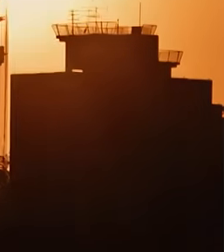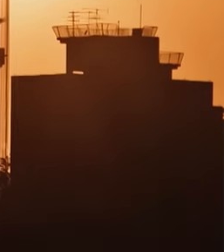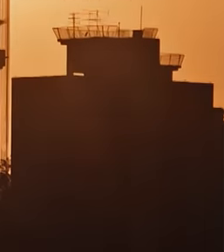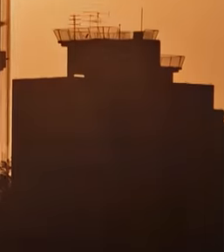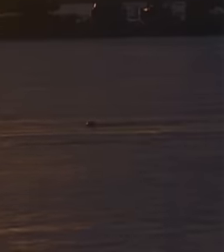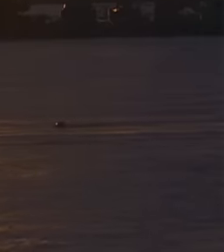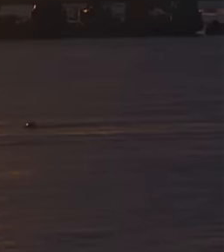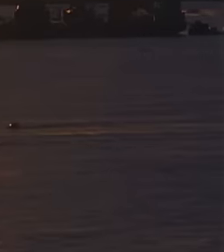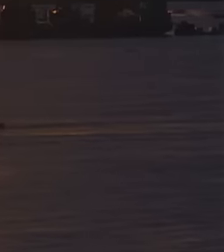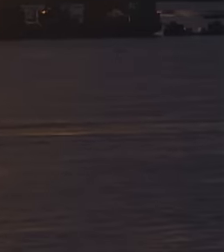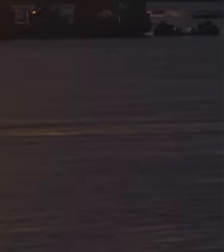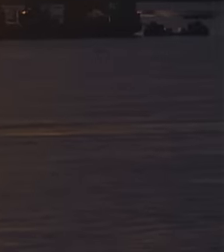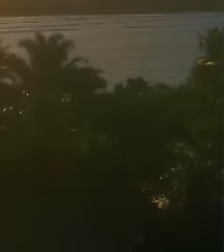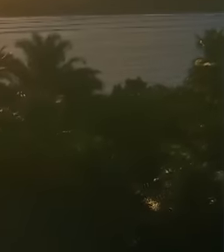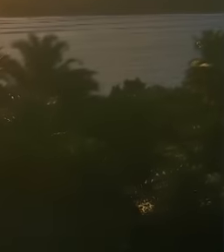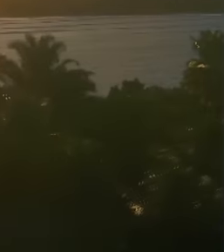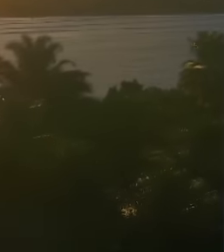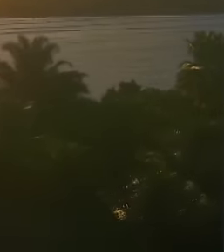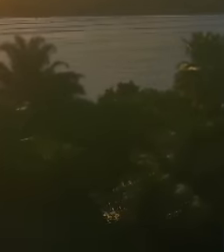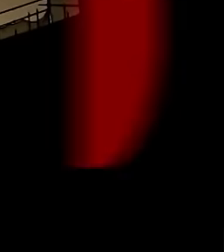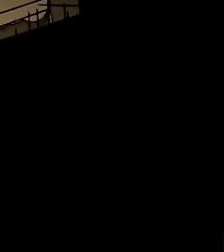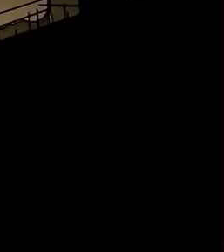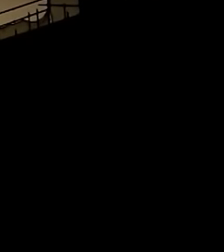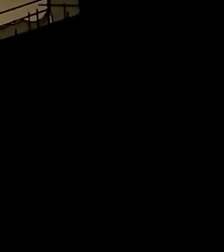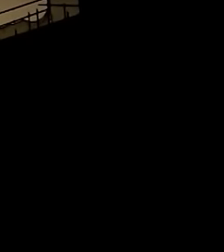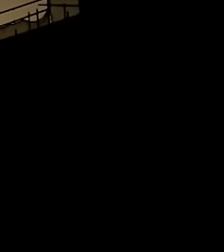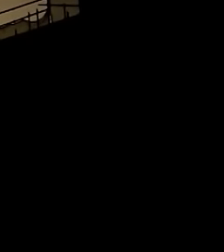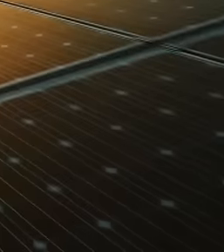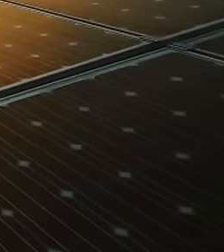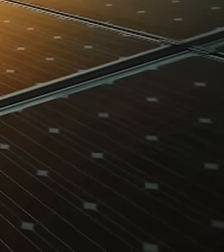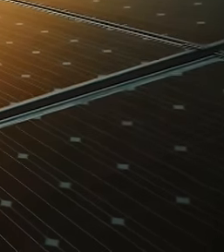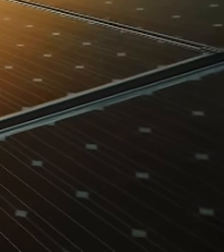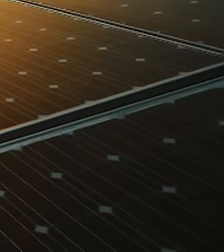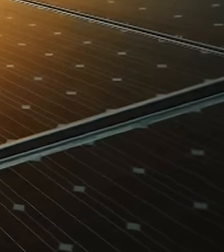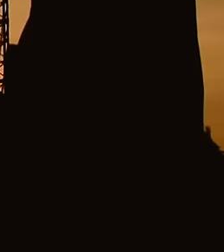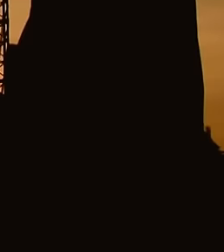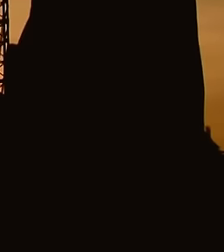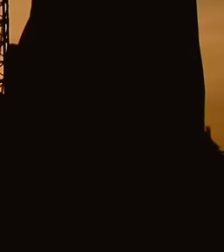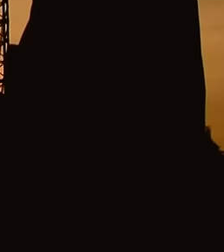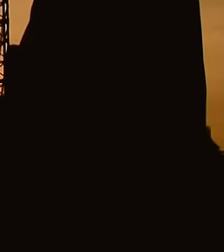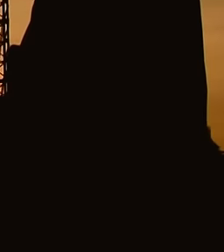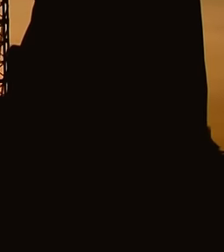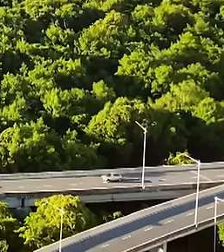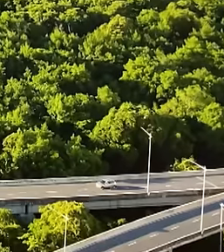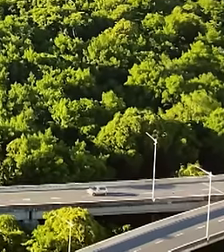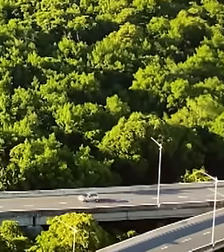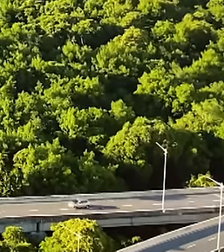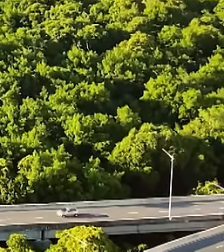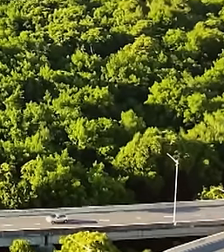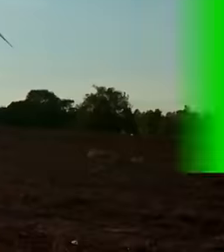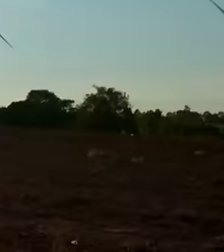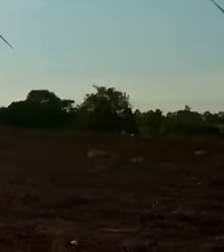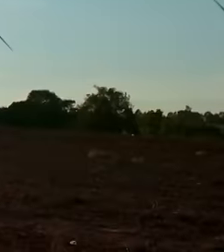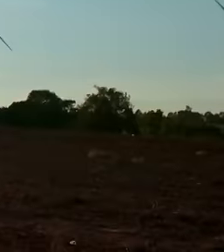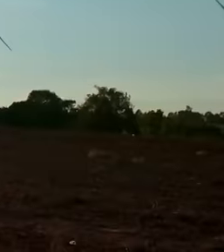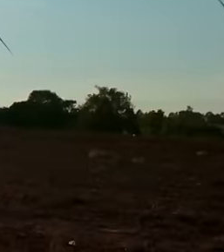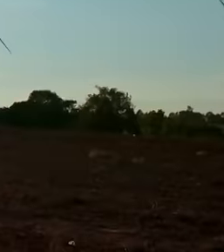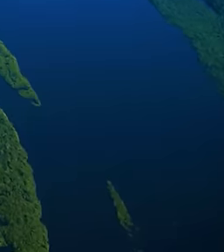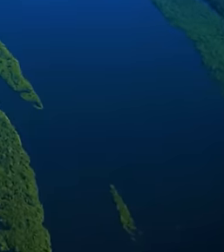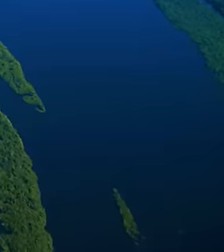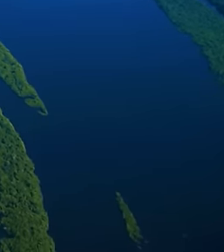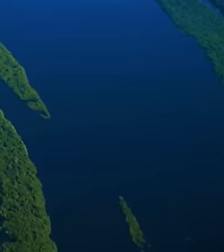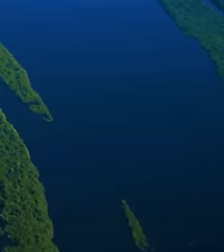Forma-se, neste momento, a Rede Nacional de Rádio e Televisão para o pronunciamento da ministra da Saúde,